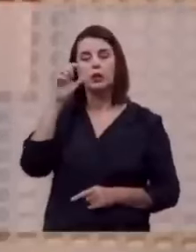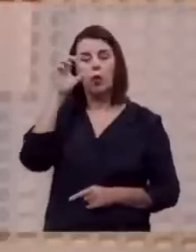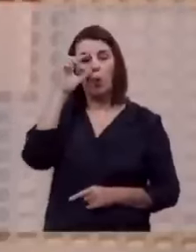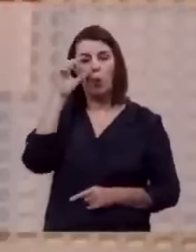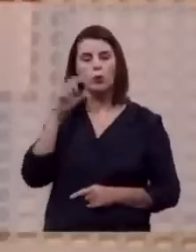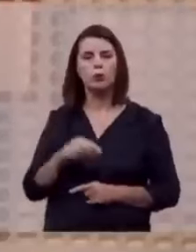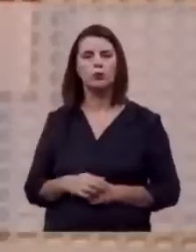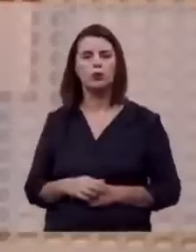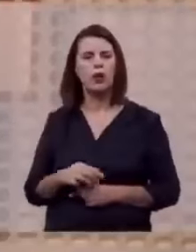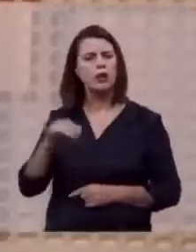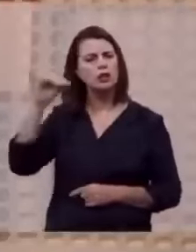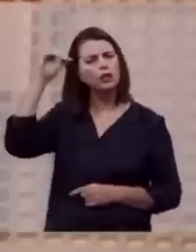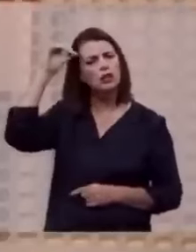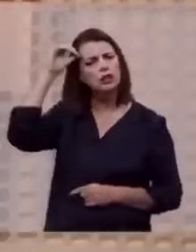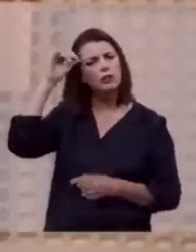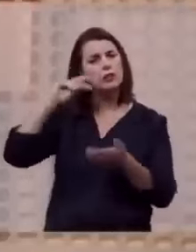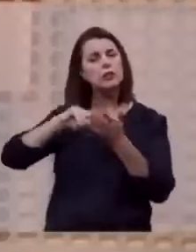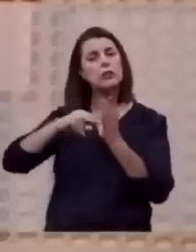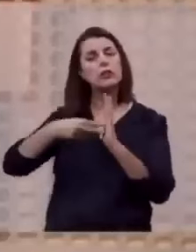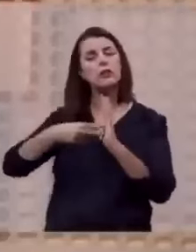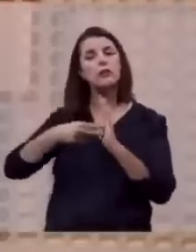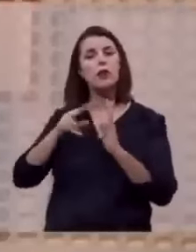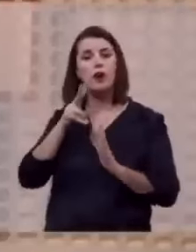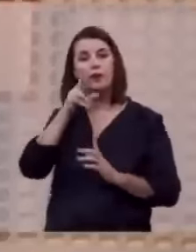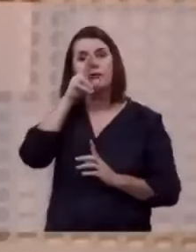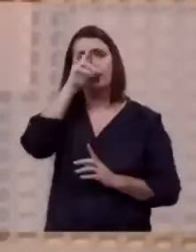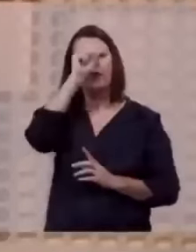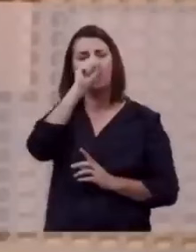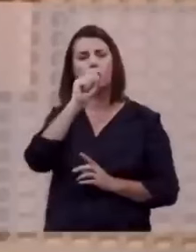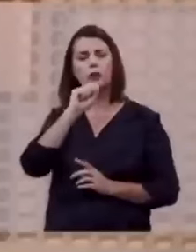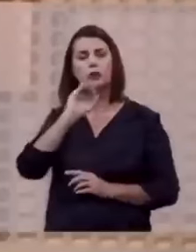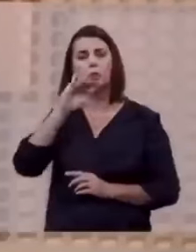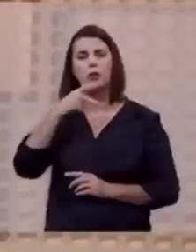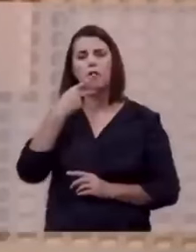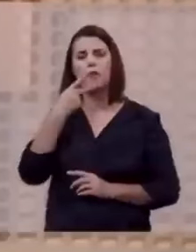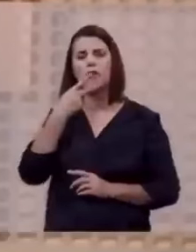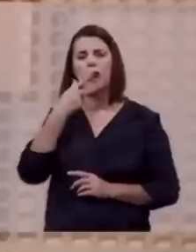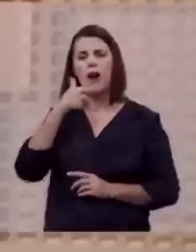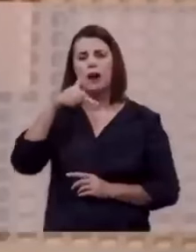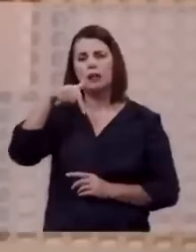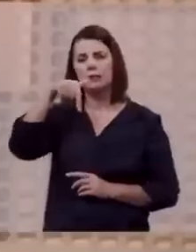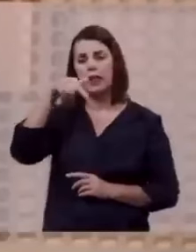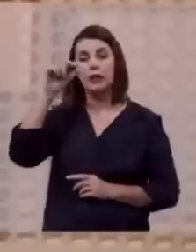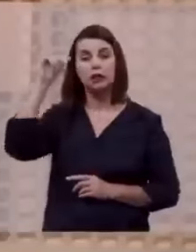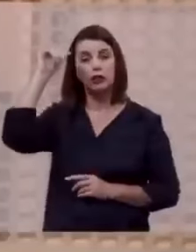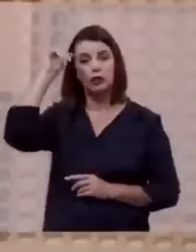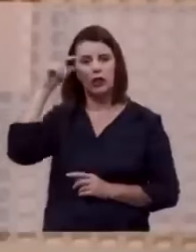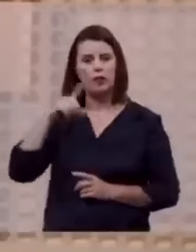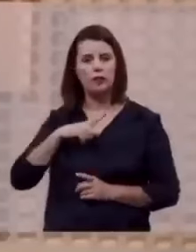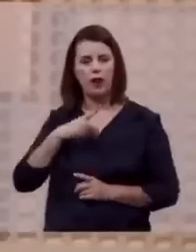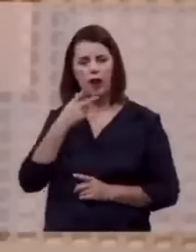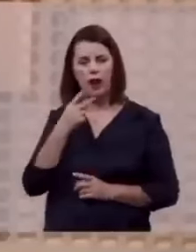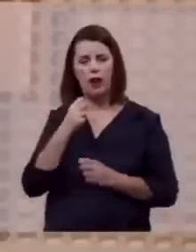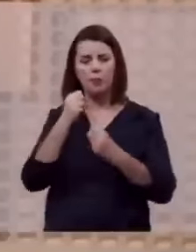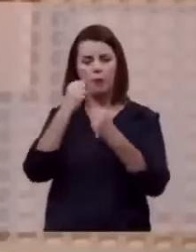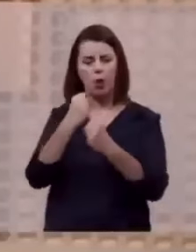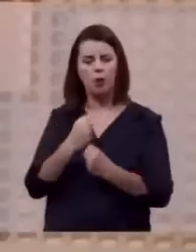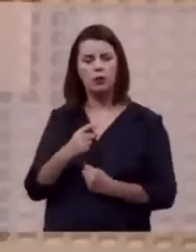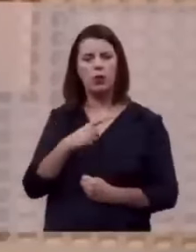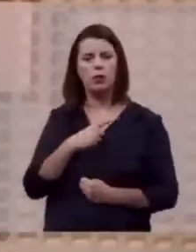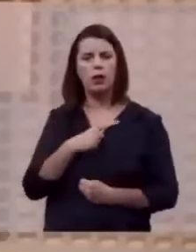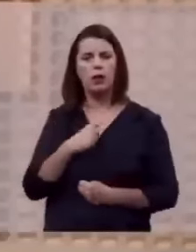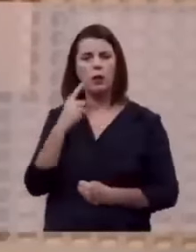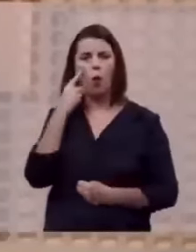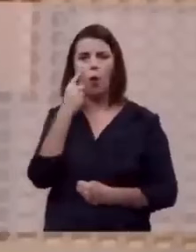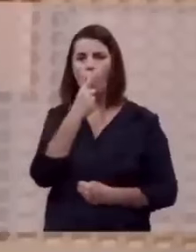Chifre é um símbolo de força. Quando diz que ele tinha sete chifres, quer dizer que ele é onipotente. Quando diz que ele tinha